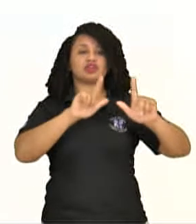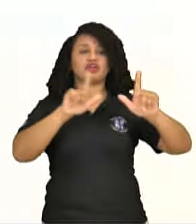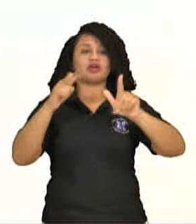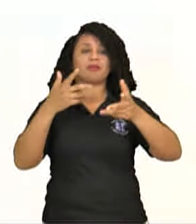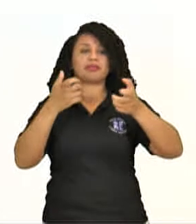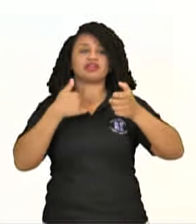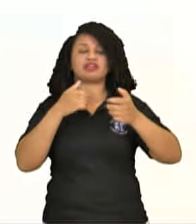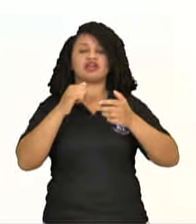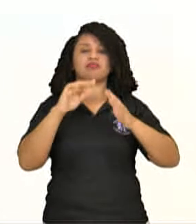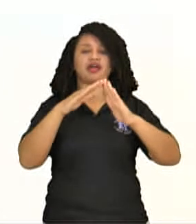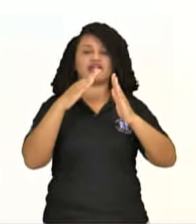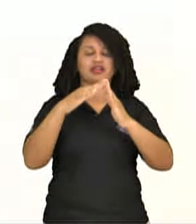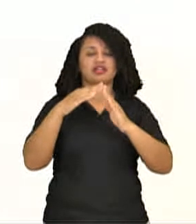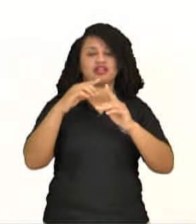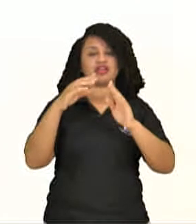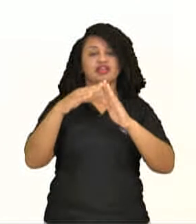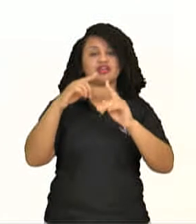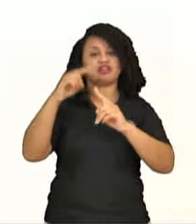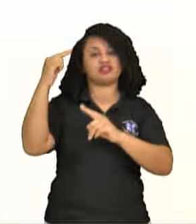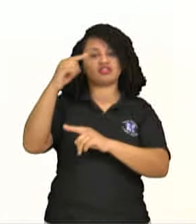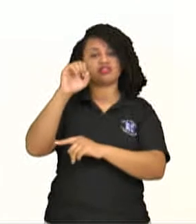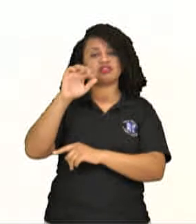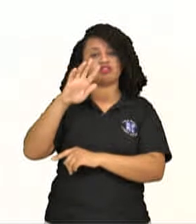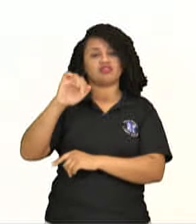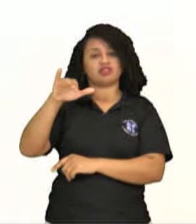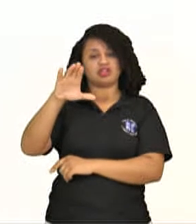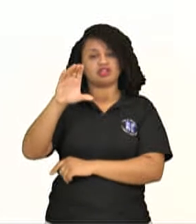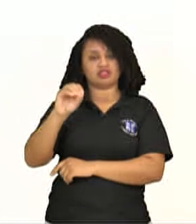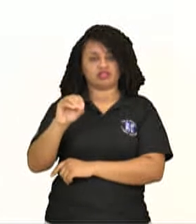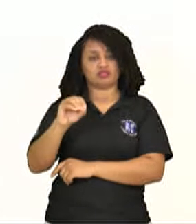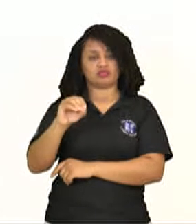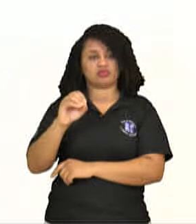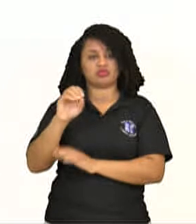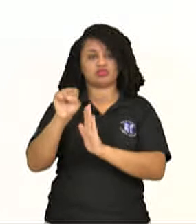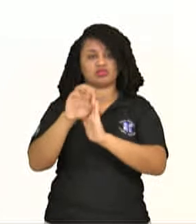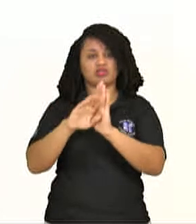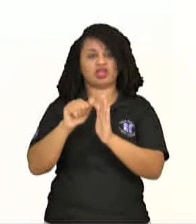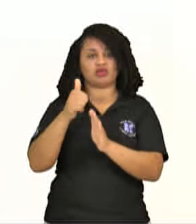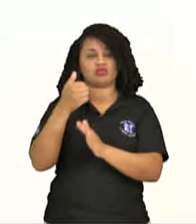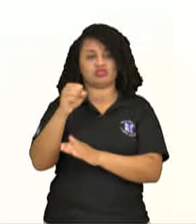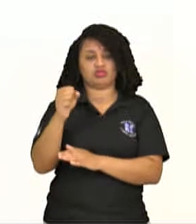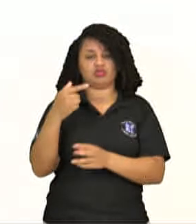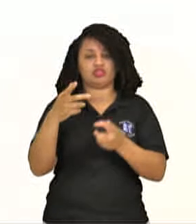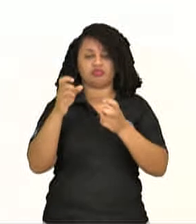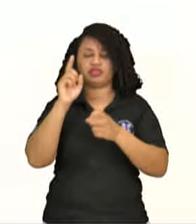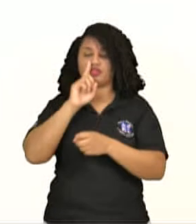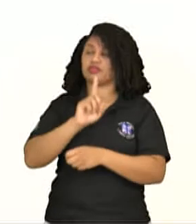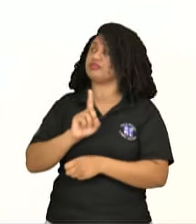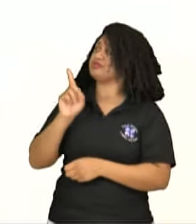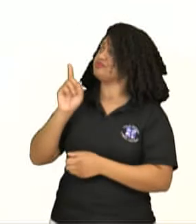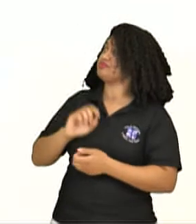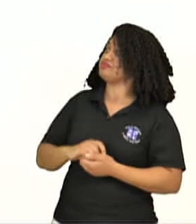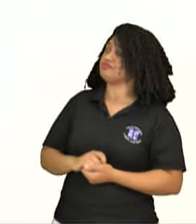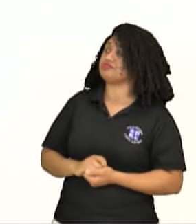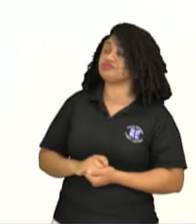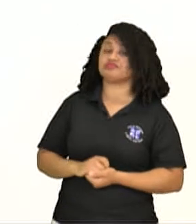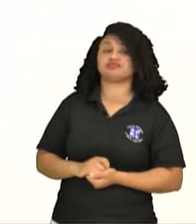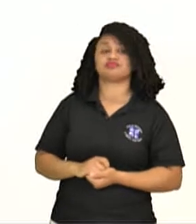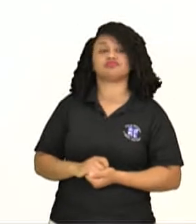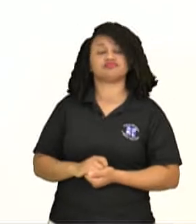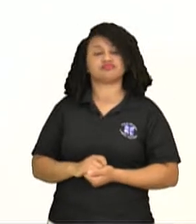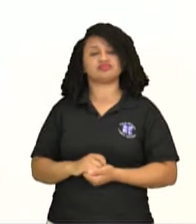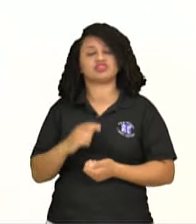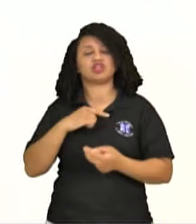diferença, a igreja de São Francisco de Assis, do século XVIII, tá? Grande nome aí é o Mestre Ataíde e o